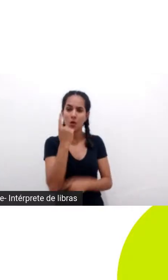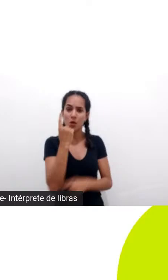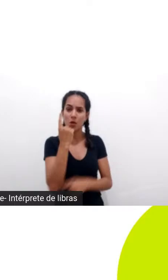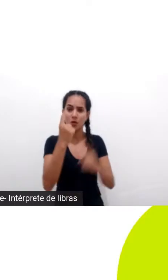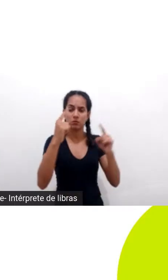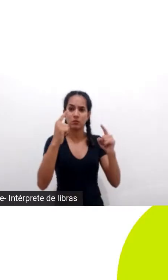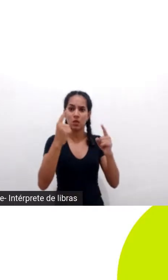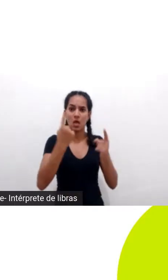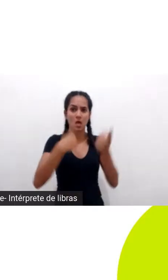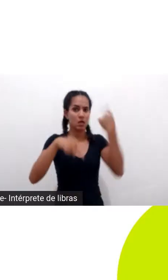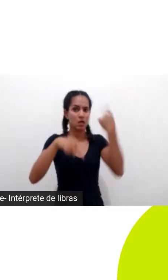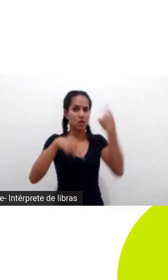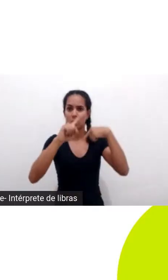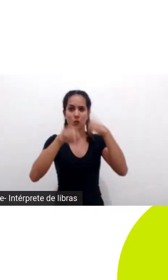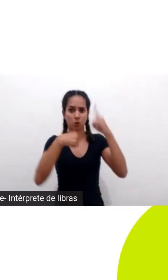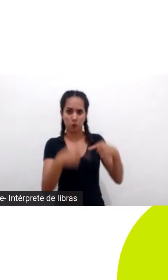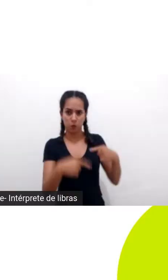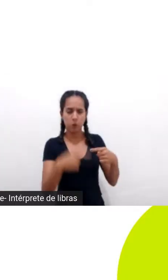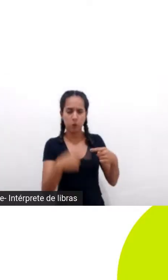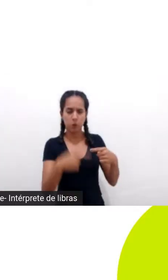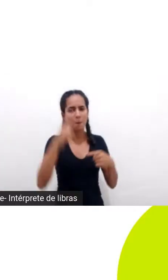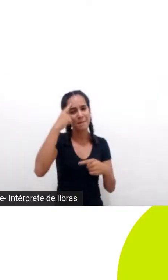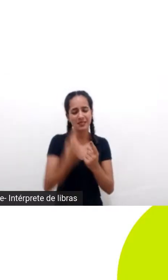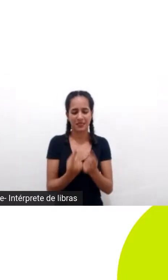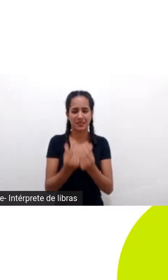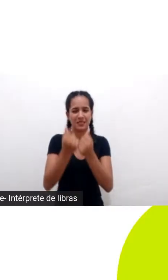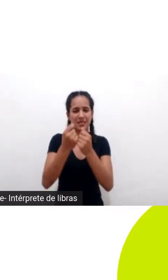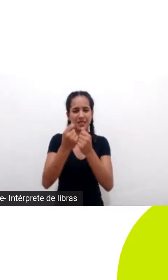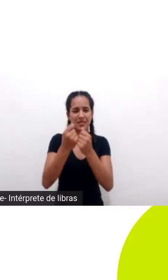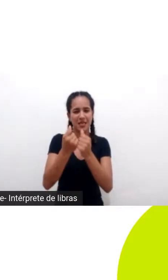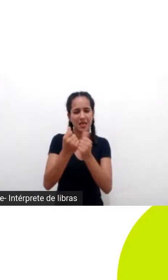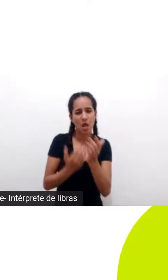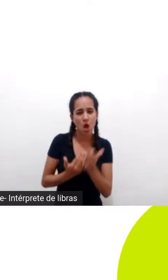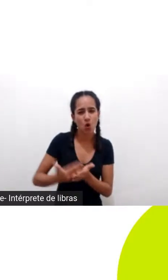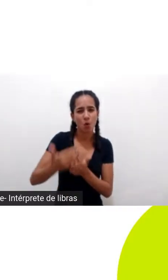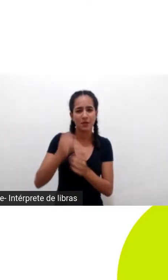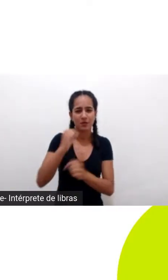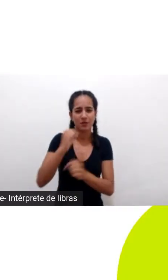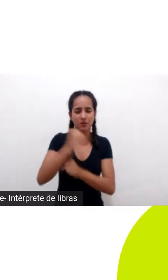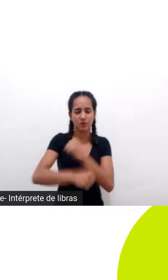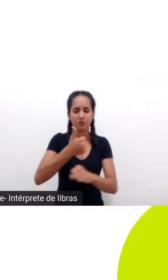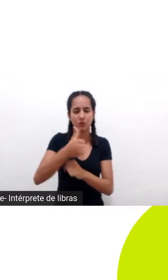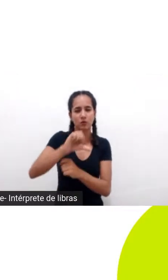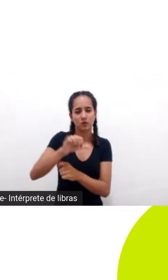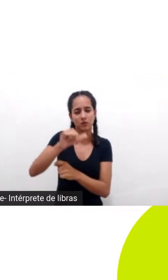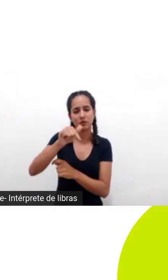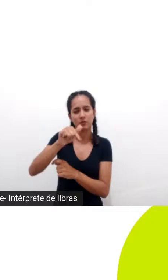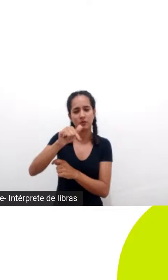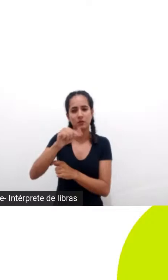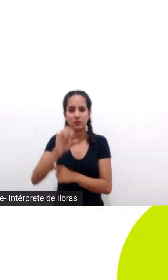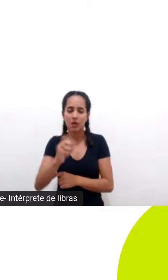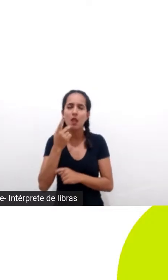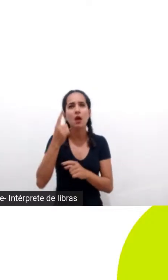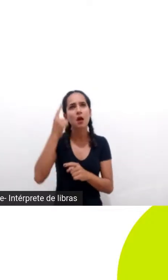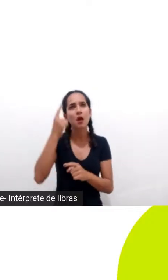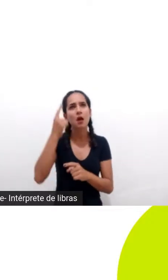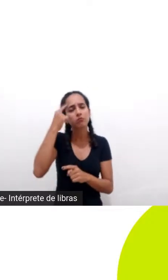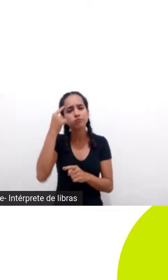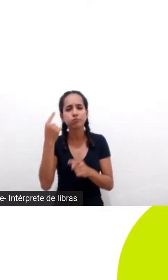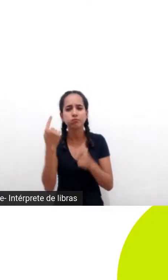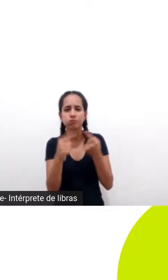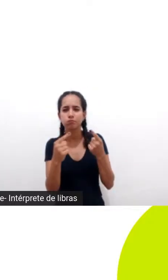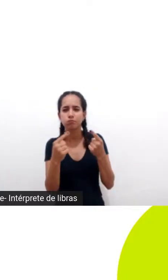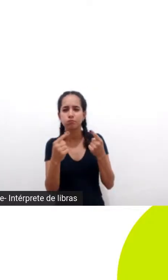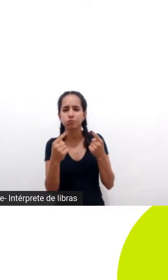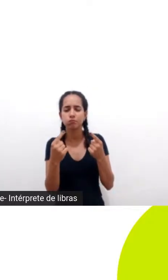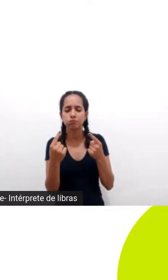decrescimento é uma linha do pensamento econômico que nasceu nos anos 70 e que ela questiona todos os dogmas da economia